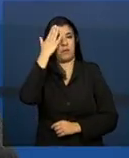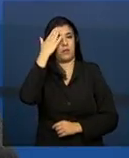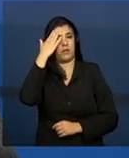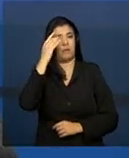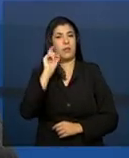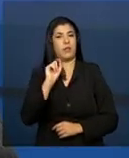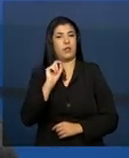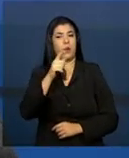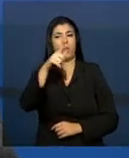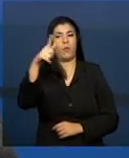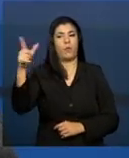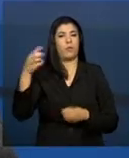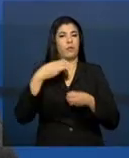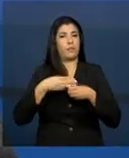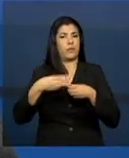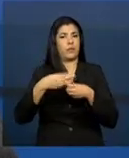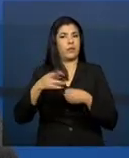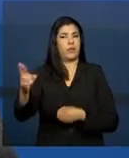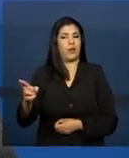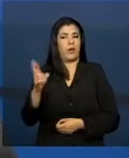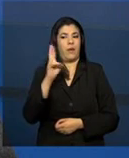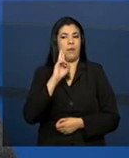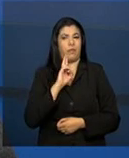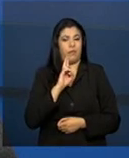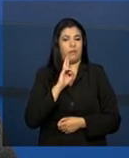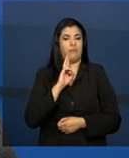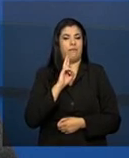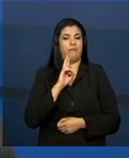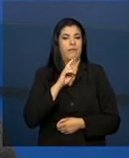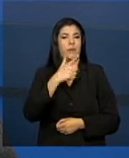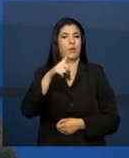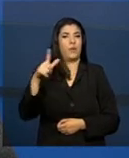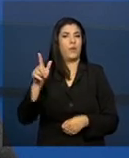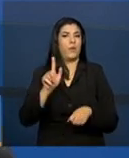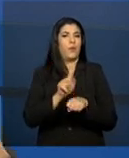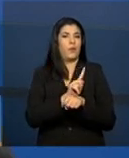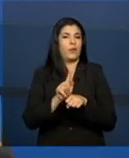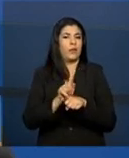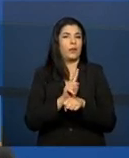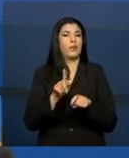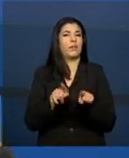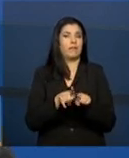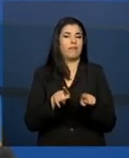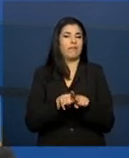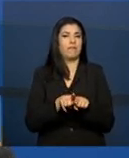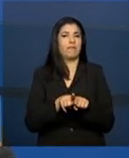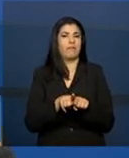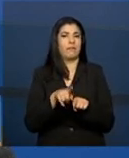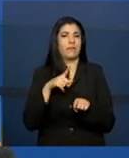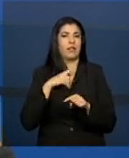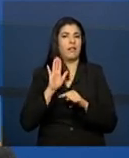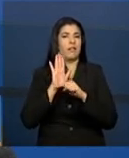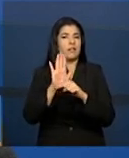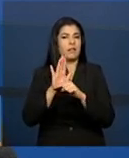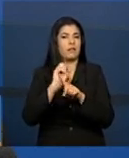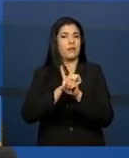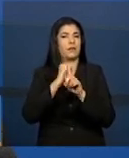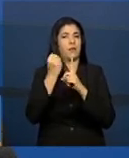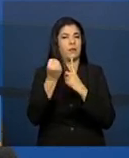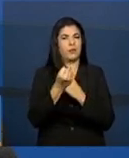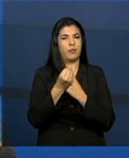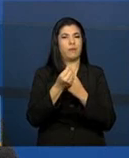tido um retorno muito positivo, tanto de gestores municipais, quanto de profissionais, assistentes sociais e psicólogos,